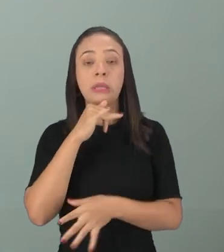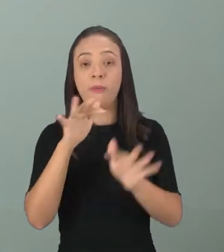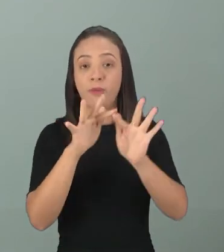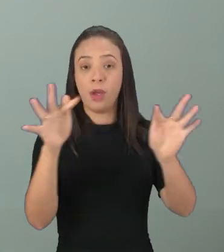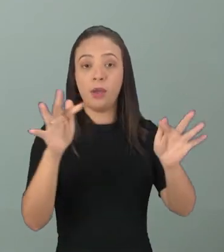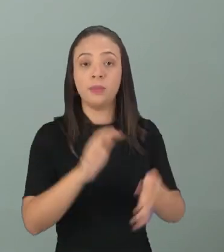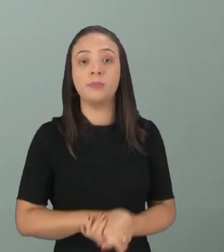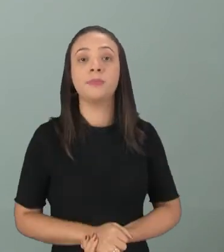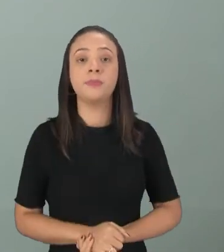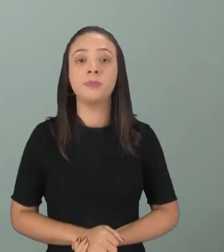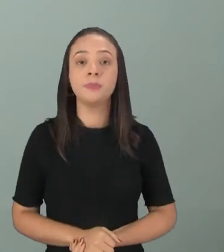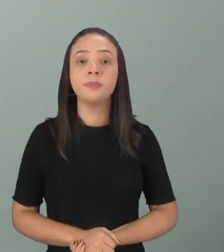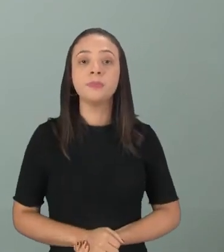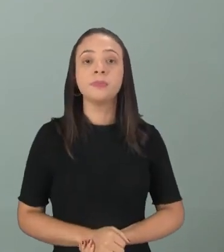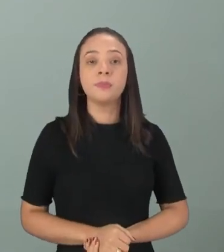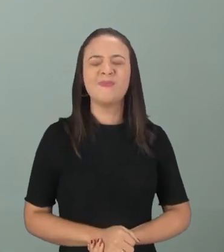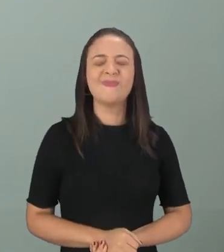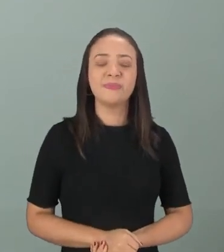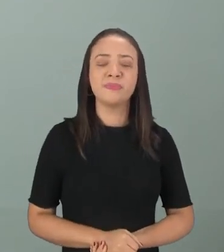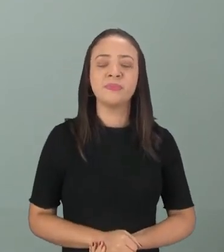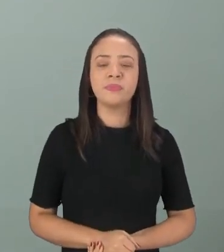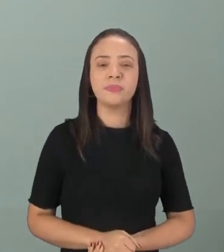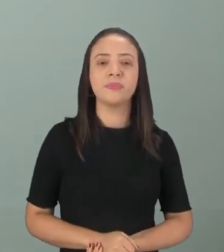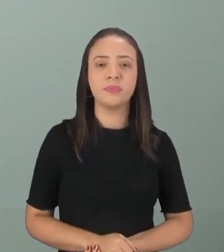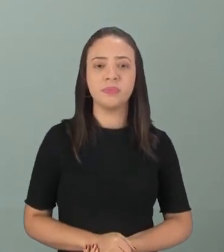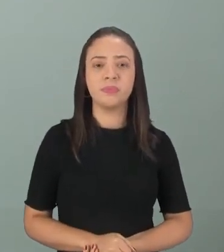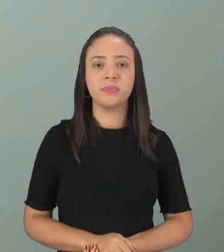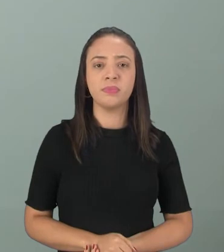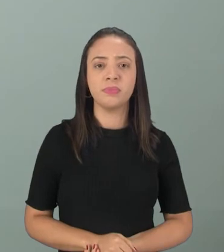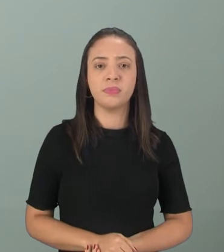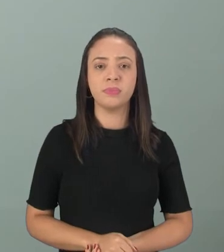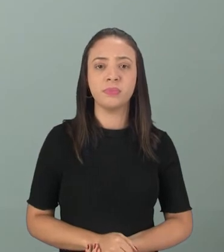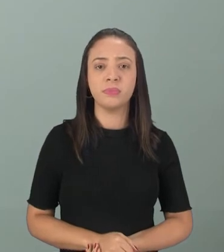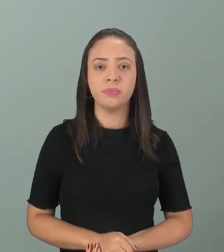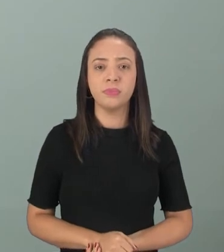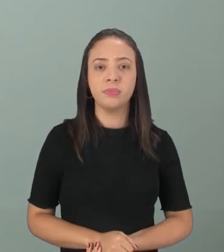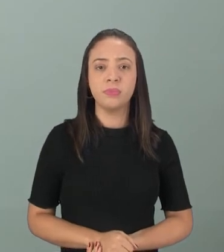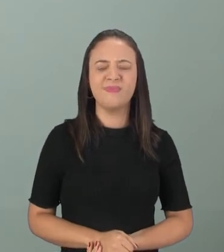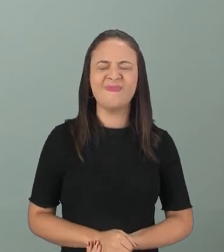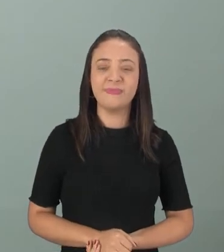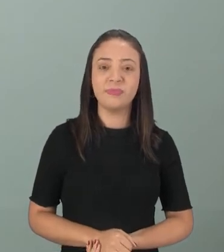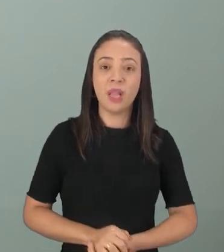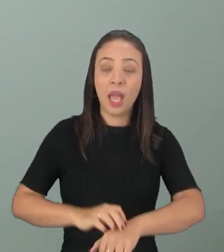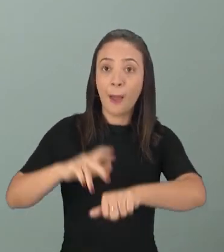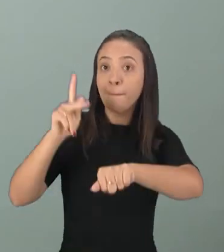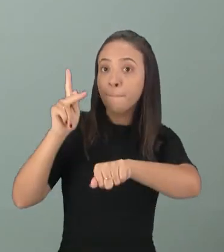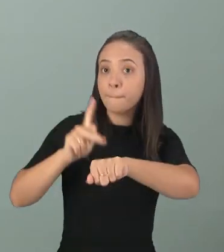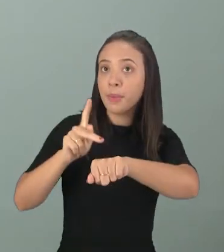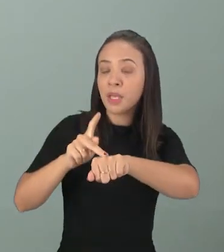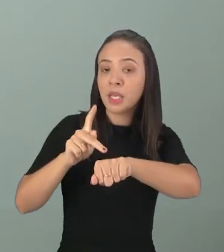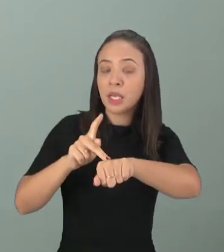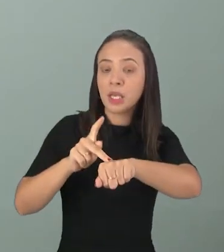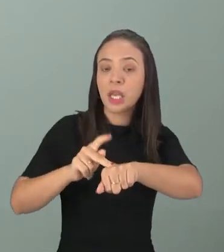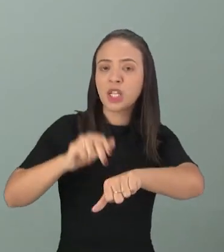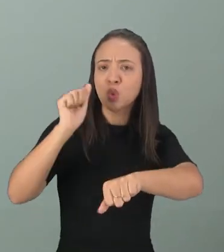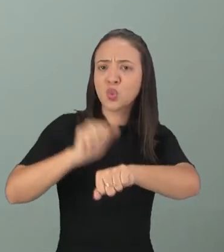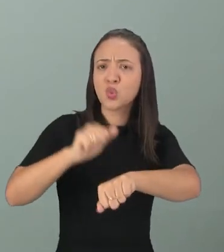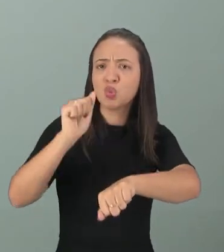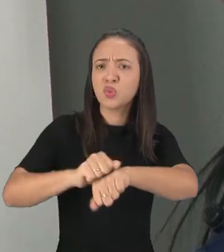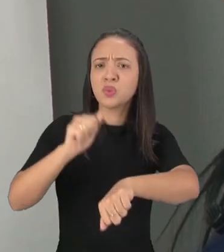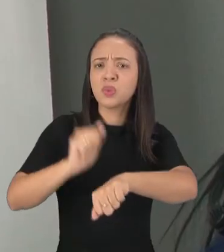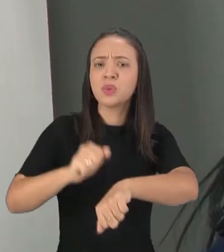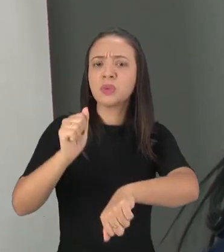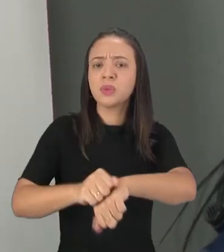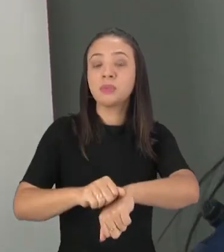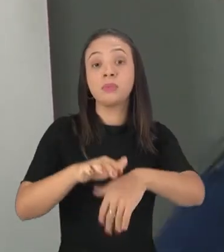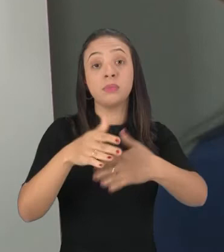é dura, ó. Aí, na frase, ó, que eu